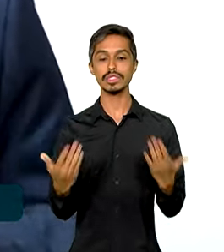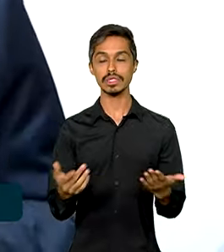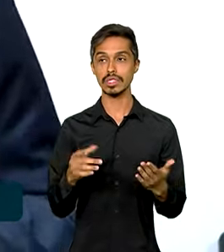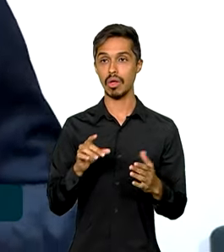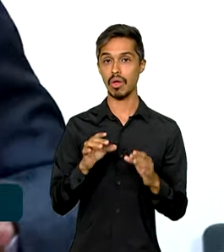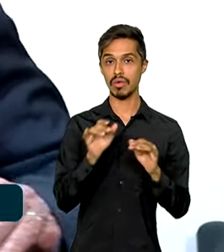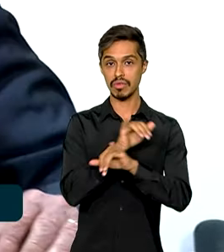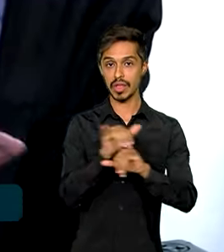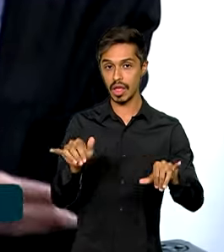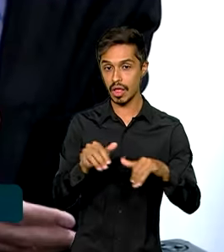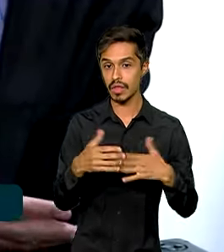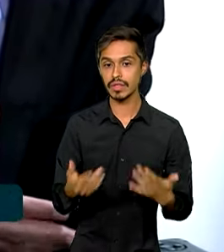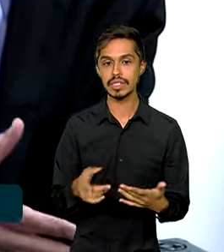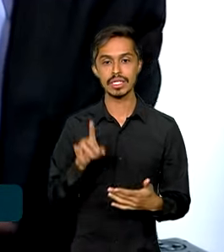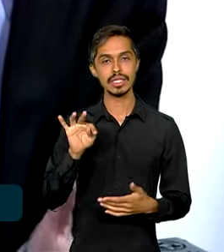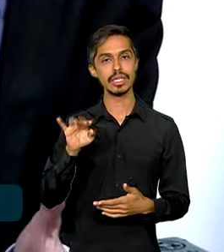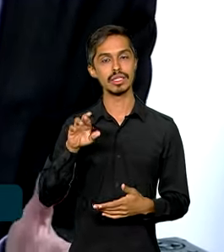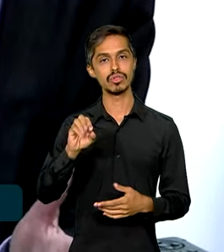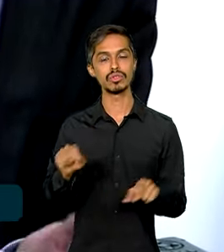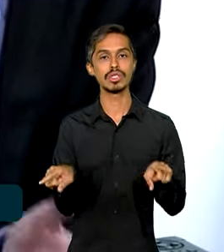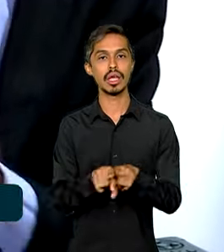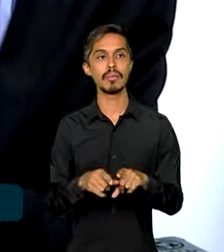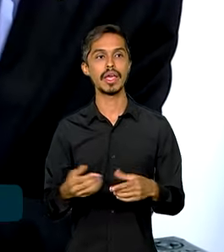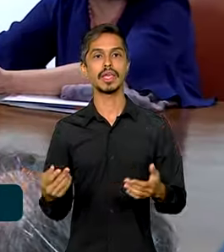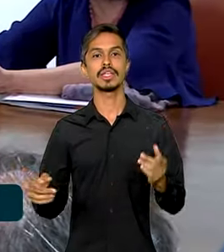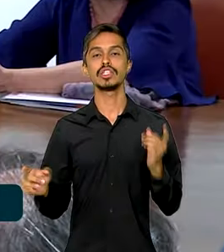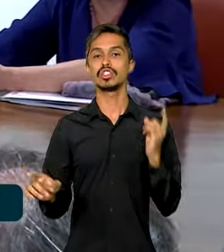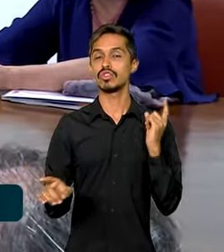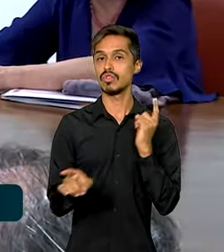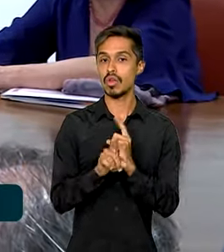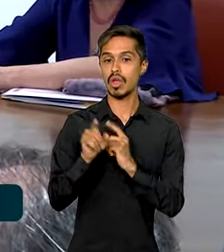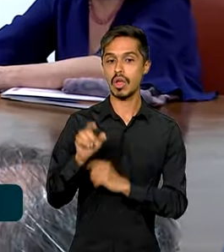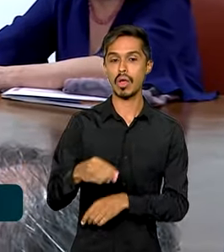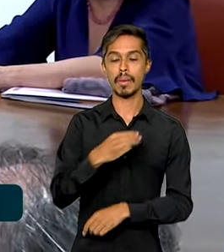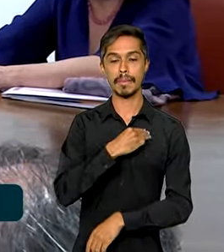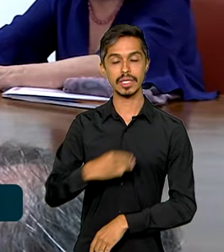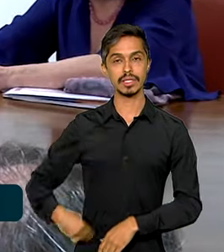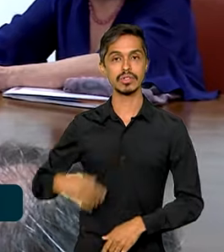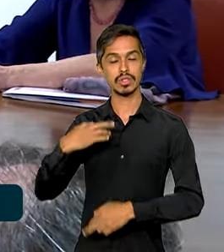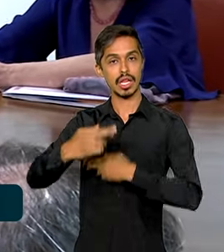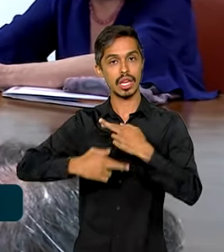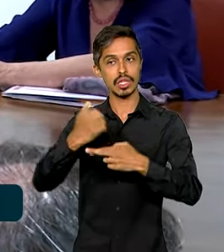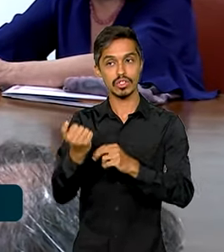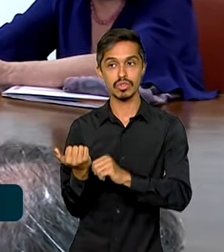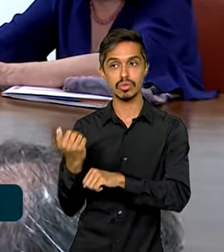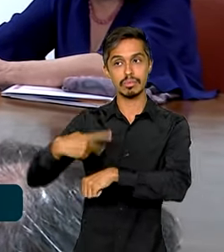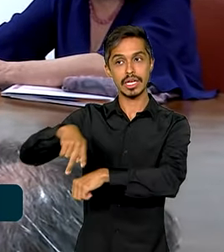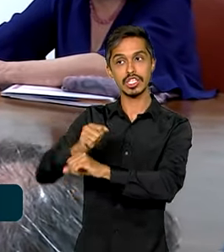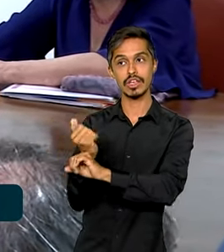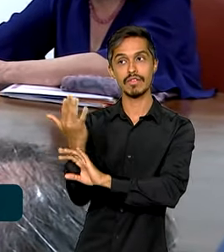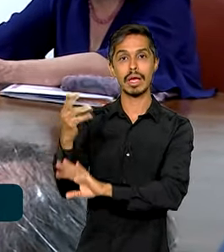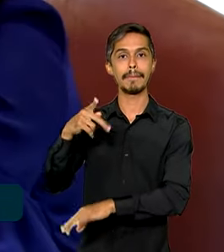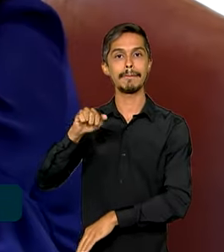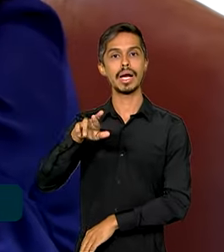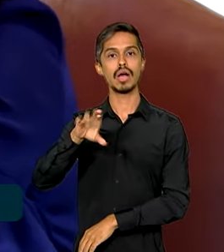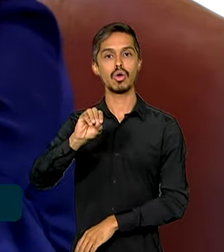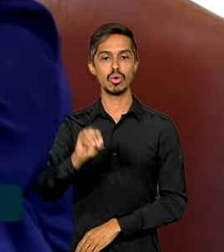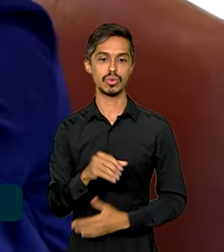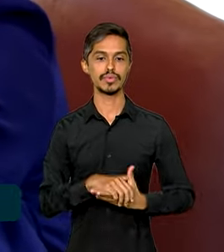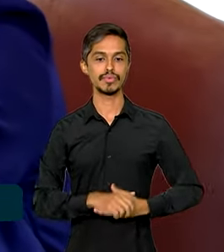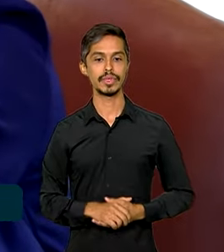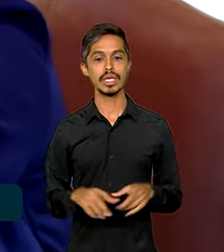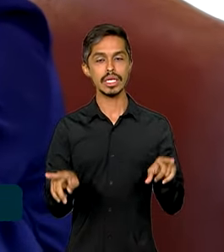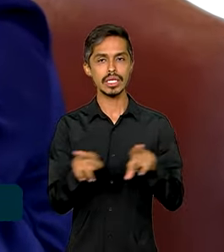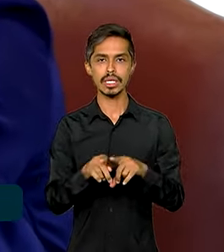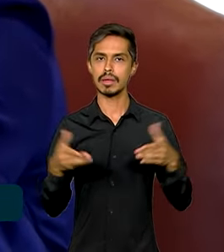nota, Tedros também vai se encontrar no dia 7 com o ministro das Relações Exteriores, Mauro Vieira. E além